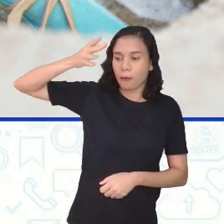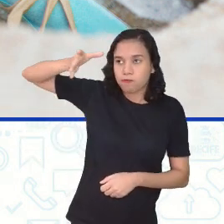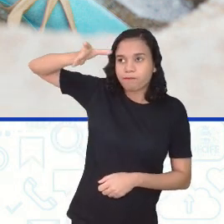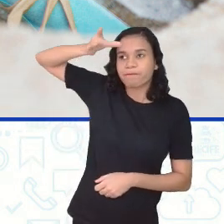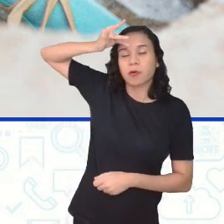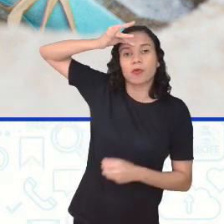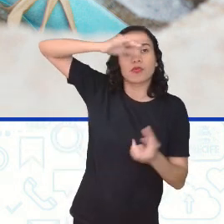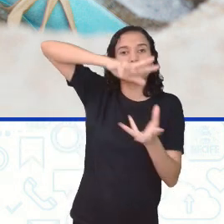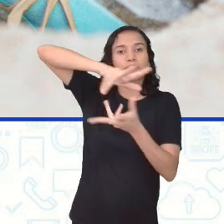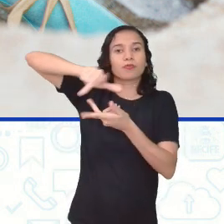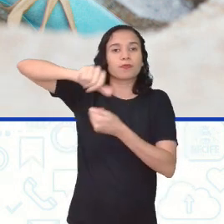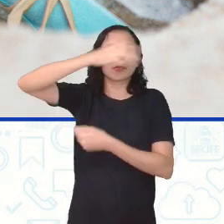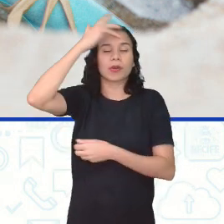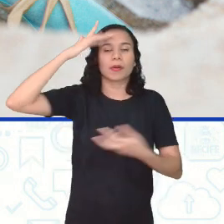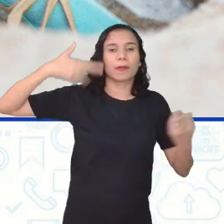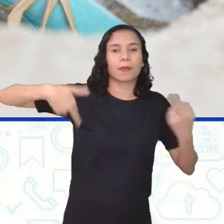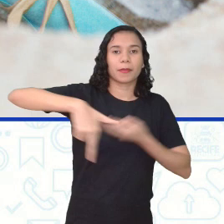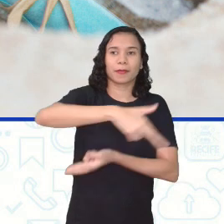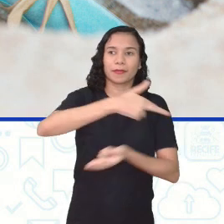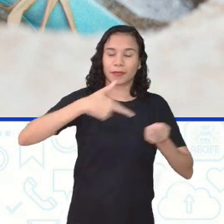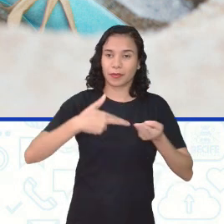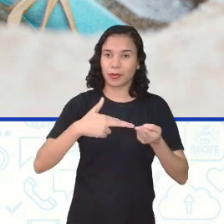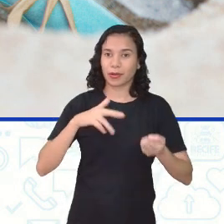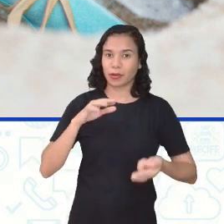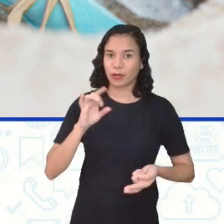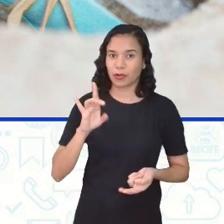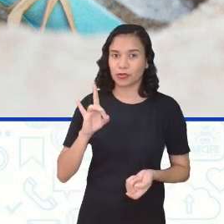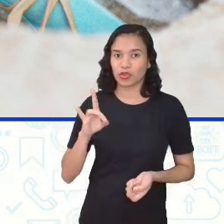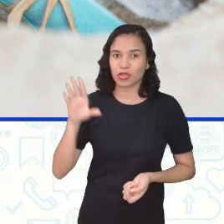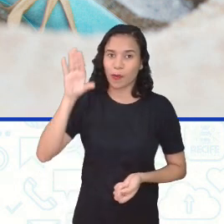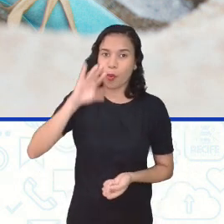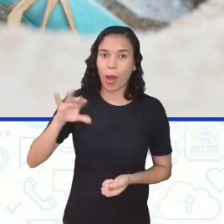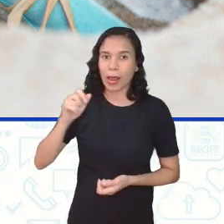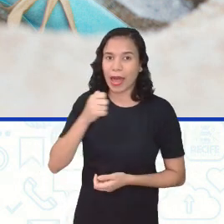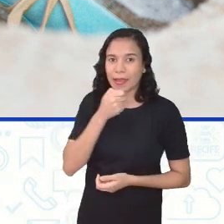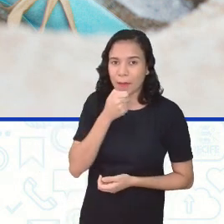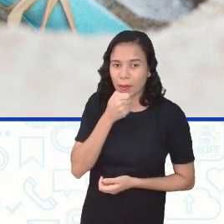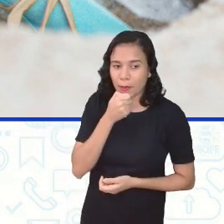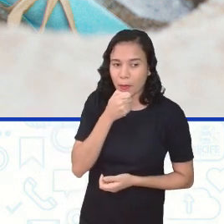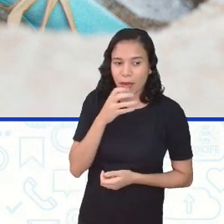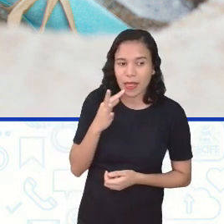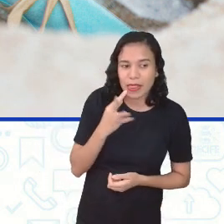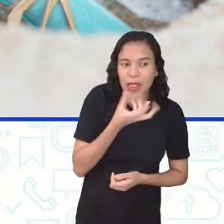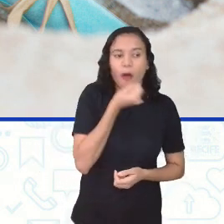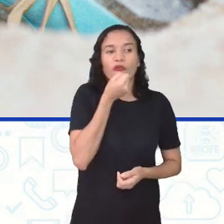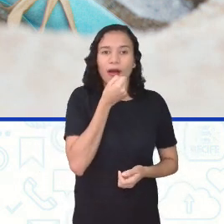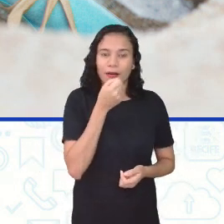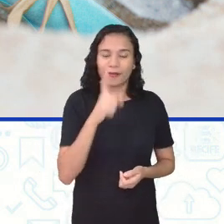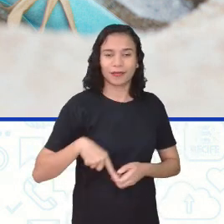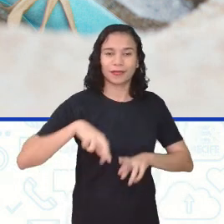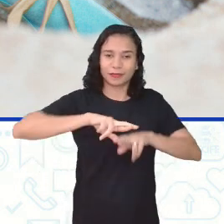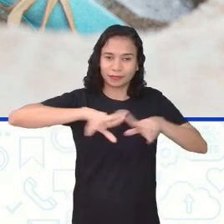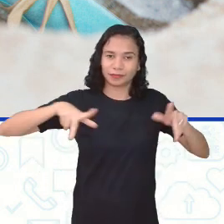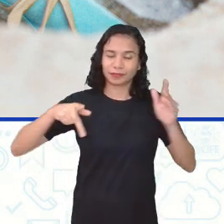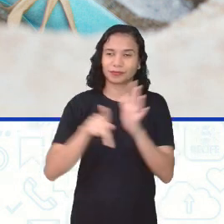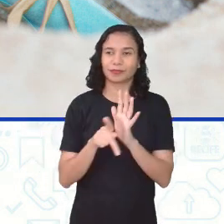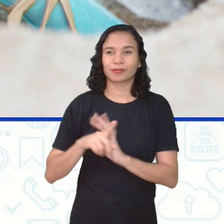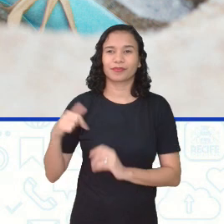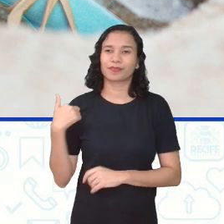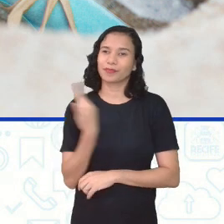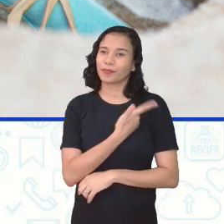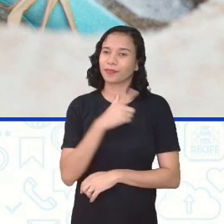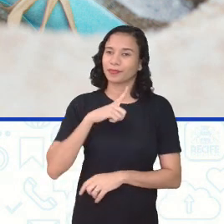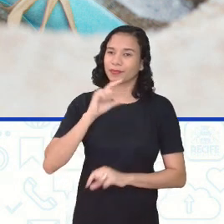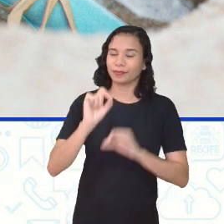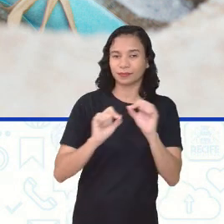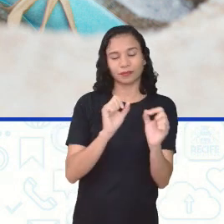o mundo e com as outras pessoas. A não ser que seja uma oralidade gravada. Gravada. a gente já pode entrar num outro aspecto agora que a gente tem, né?